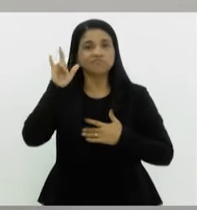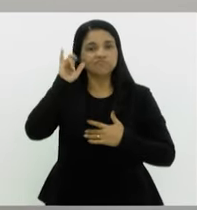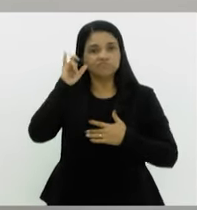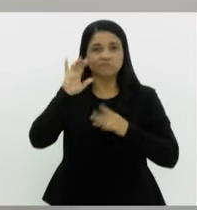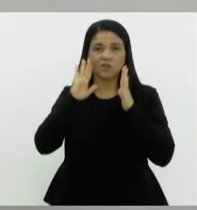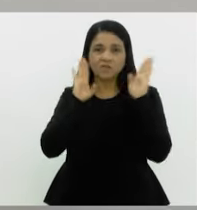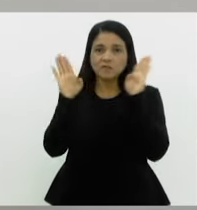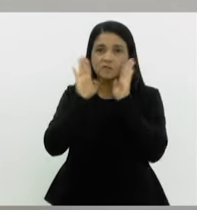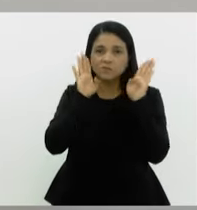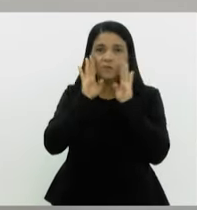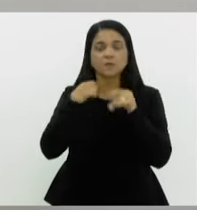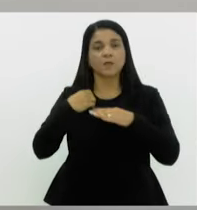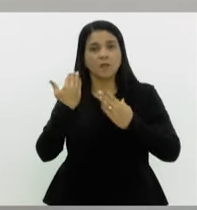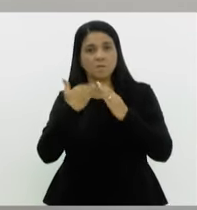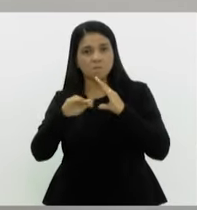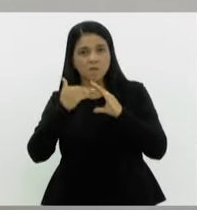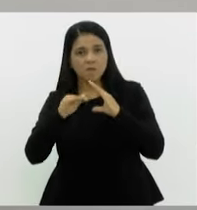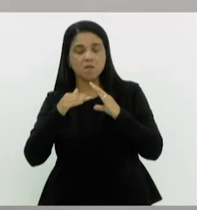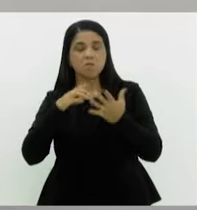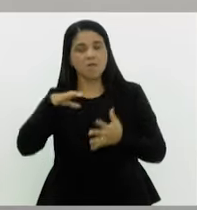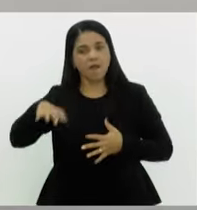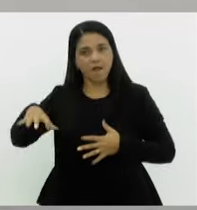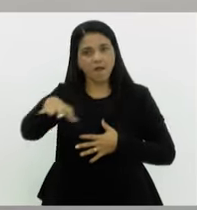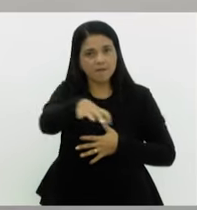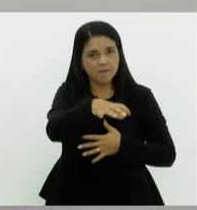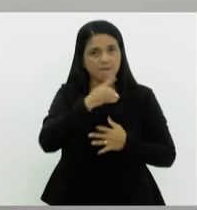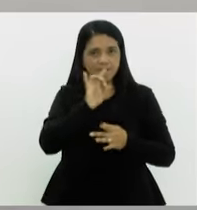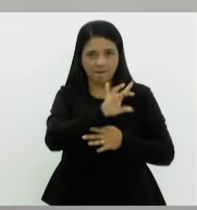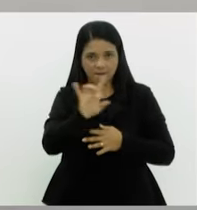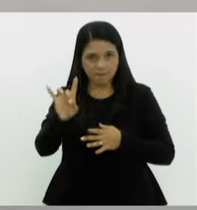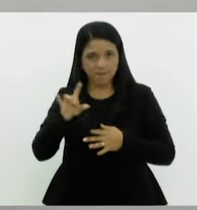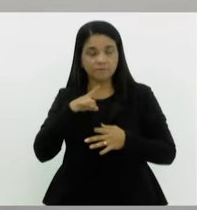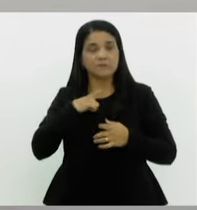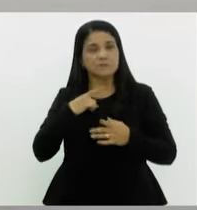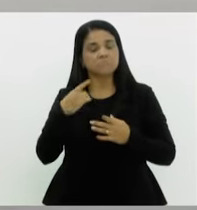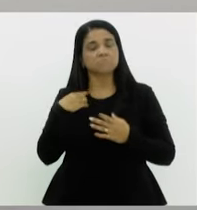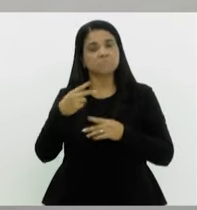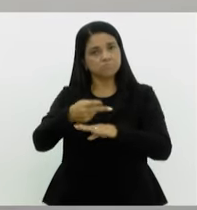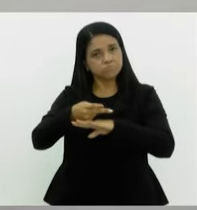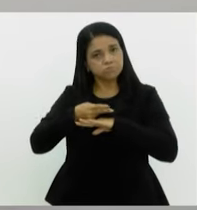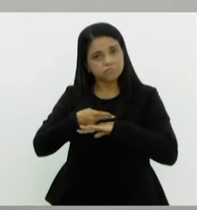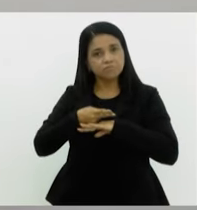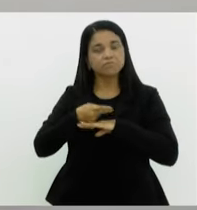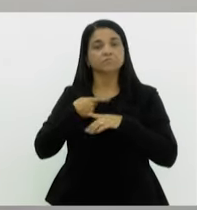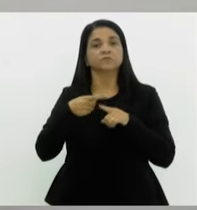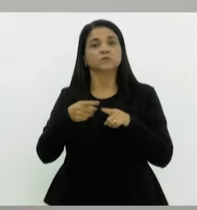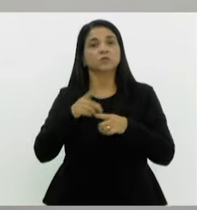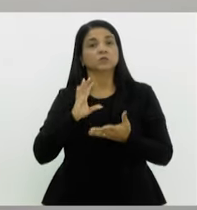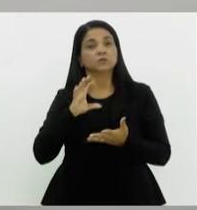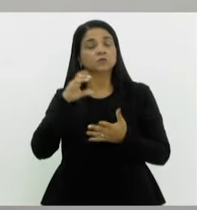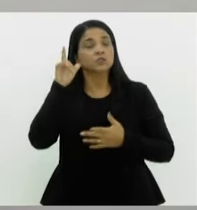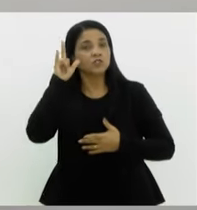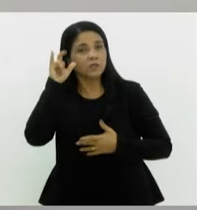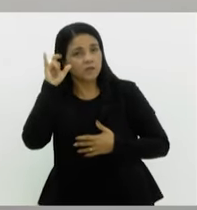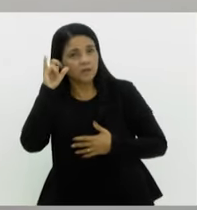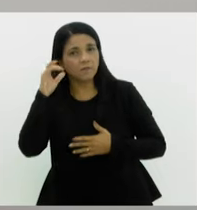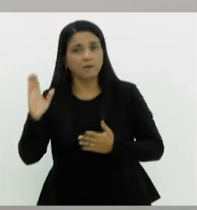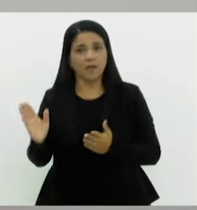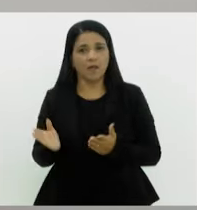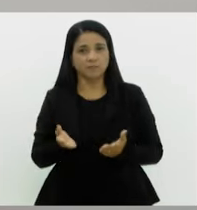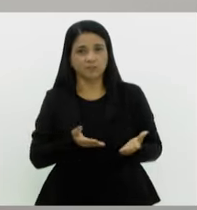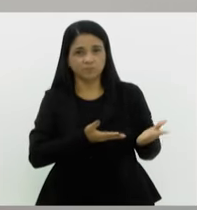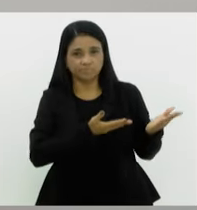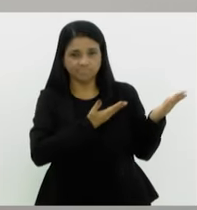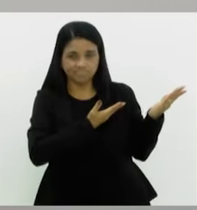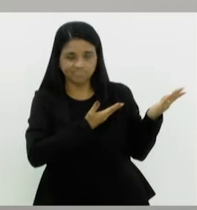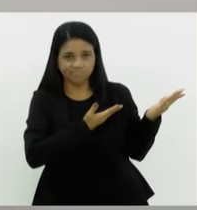e temos e-mails também de cada área. Então, se o assistido quiser nos procurar, nós estamos no Instagram, nossa página de